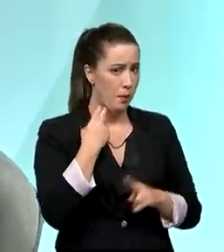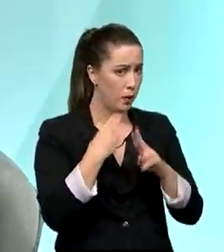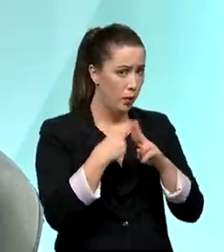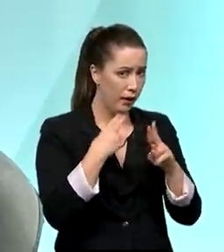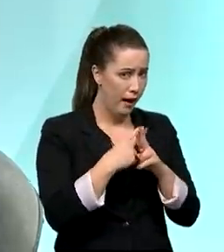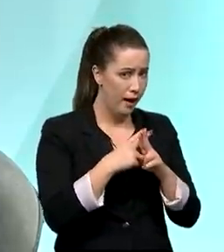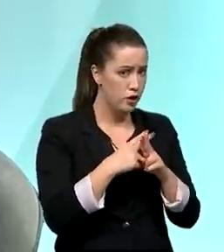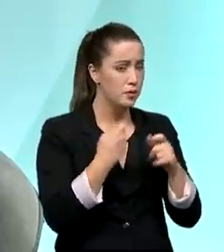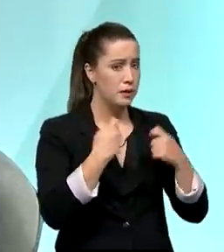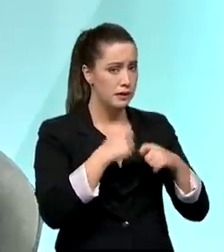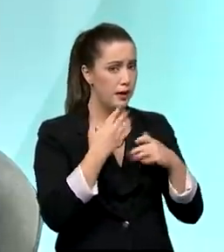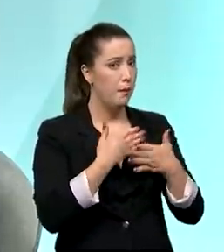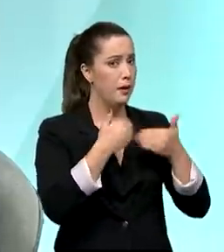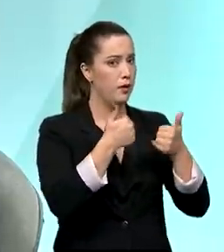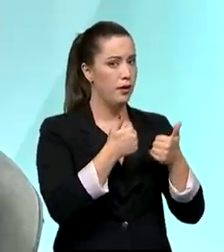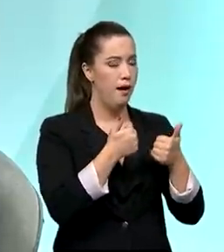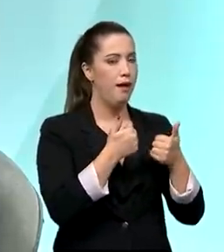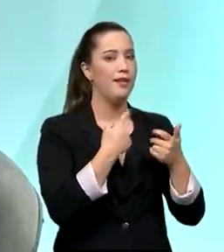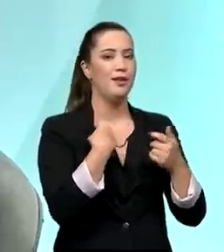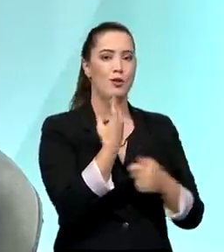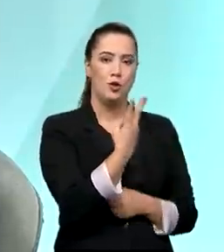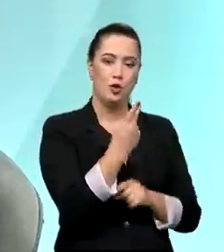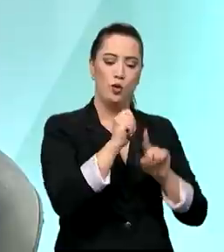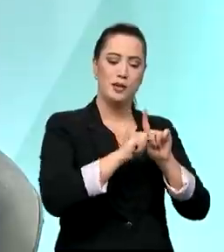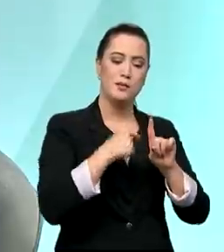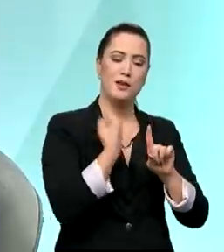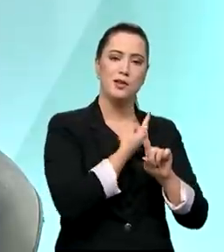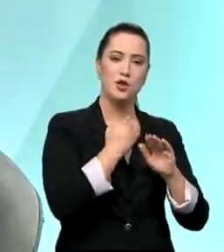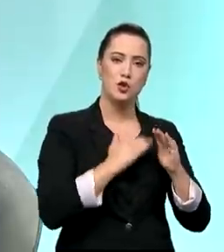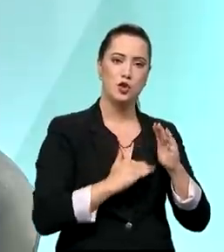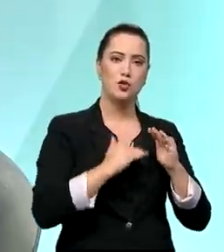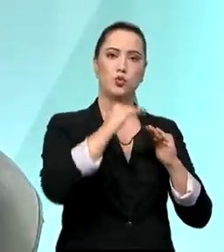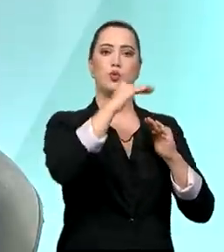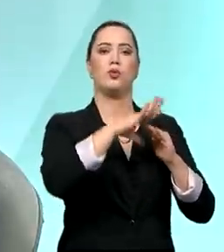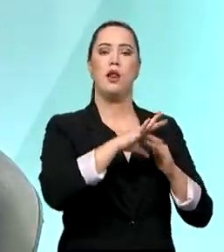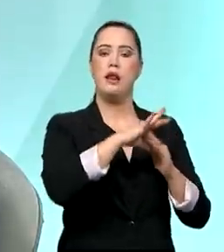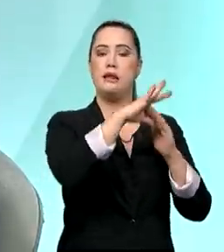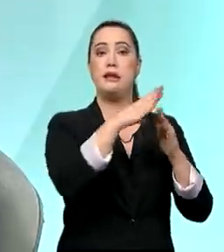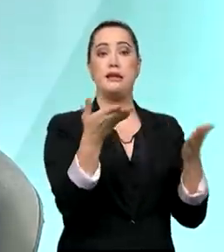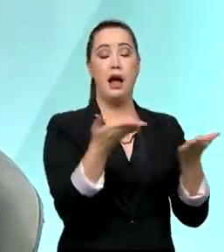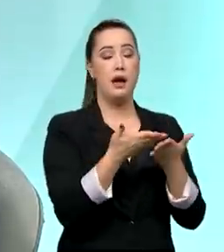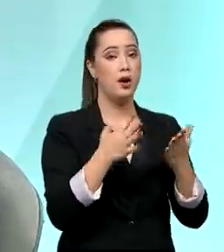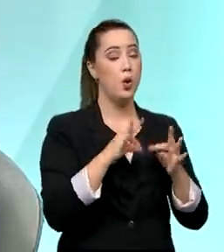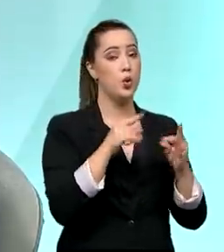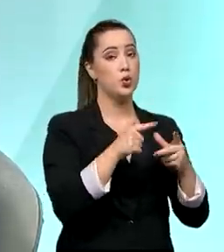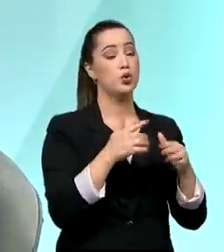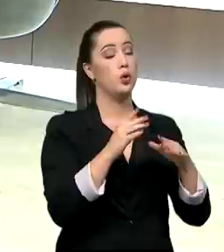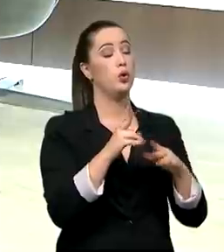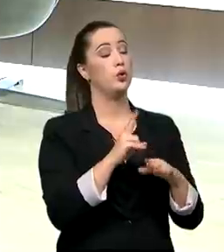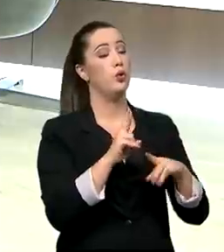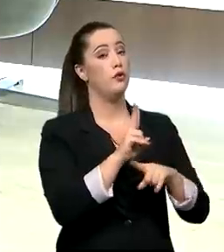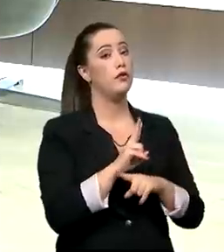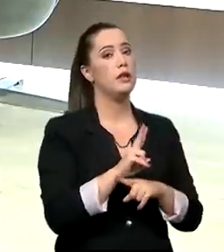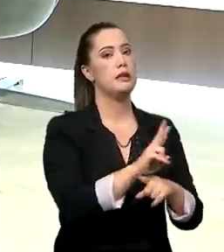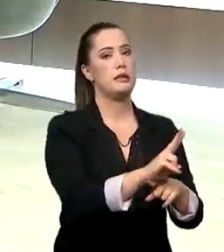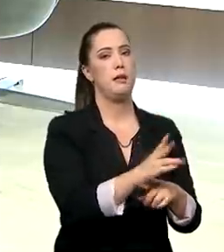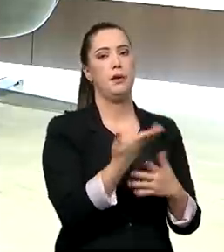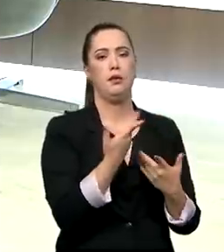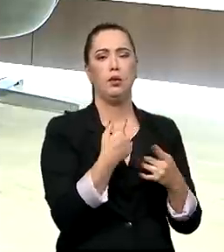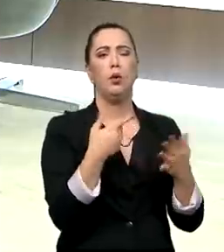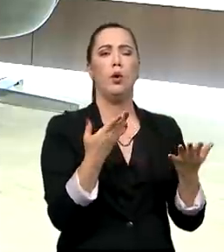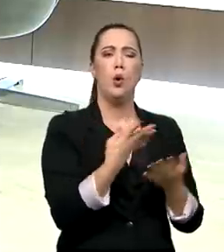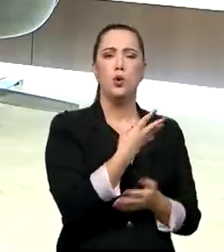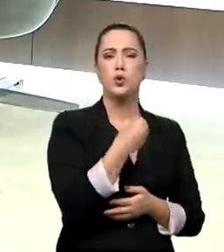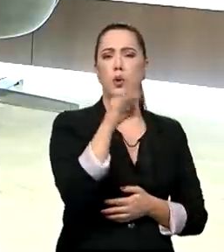invertemos isso, revertemos em dois meses e já passamos à liderança. Hoje, nesta parte, temos ao redor de 40